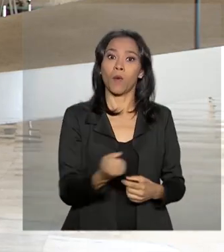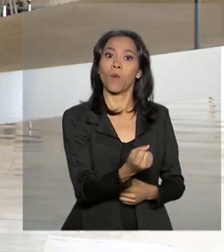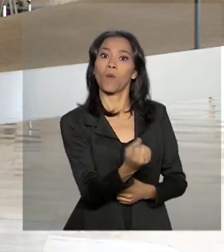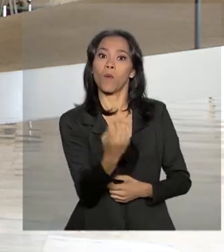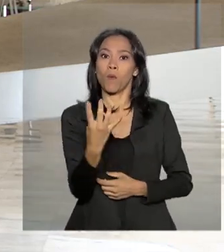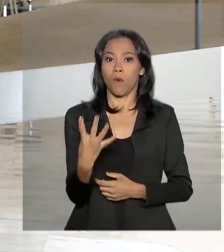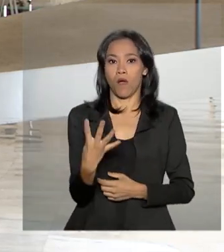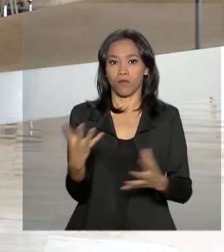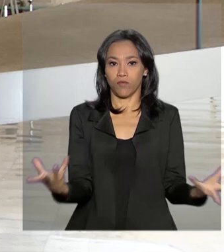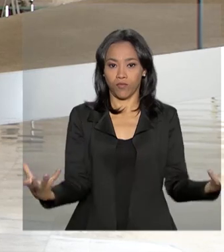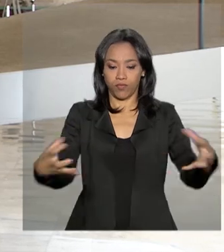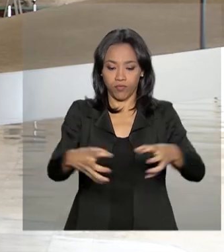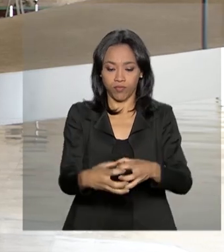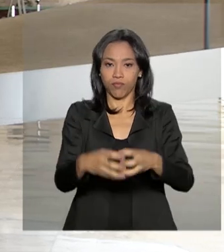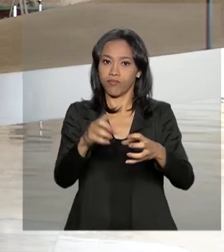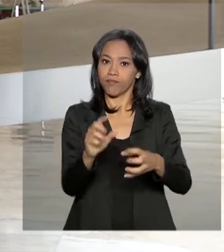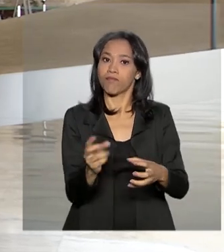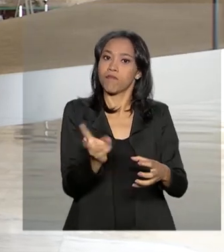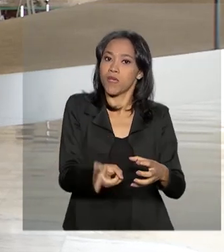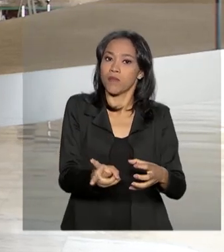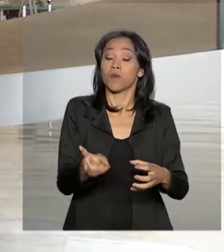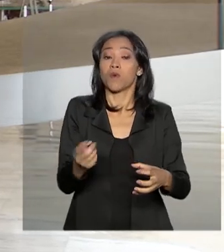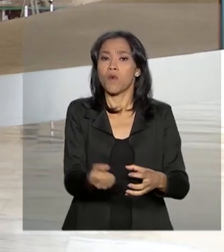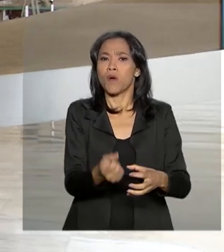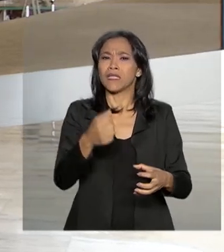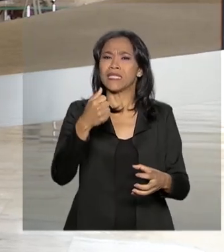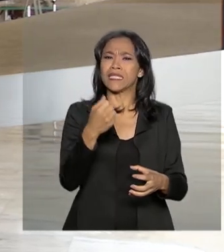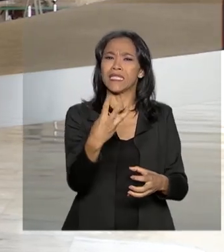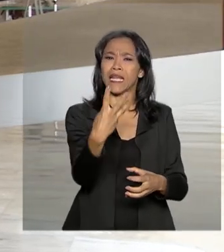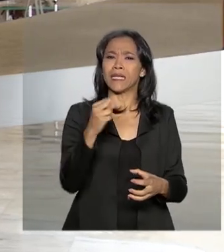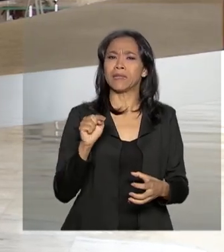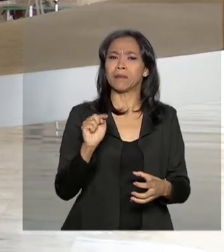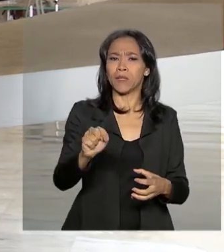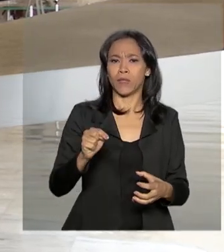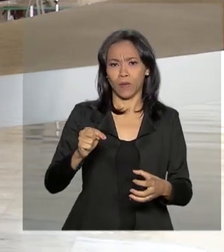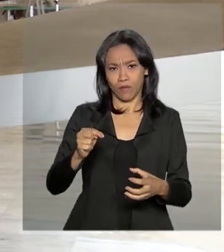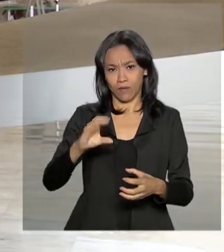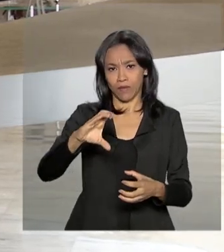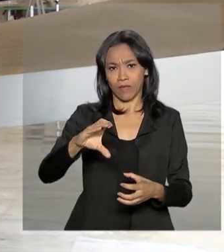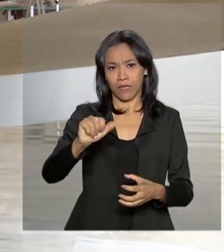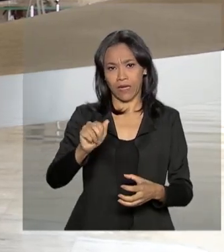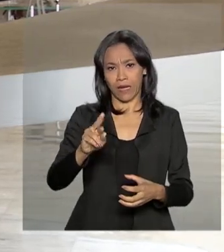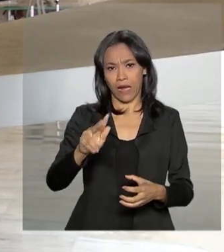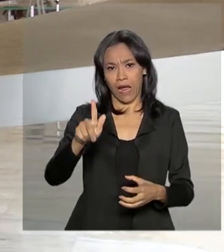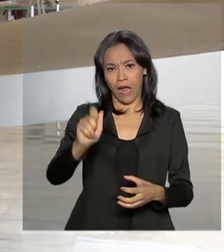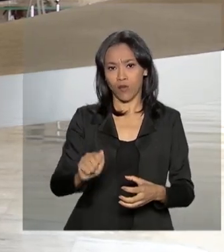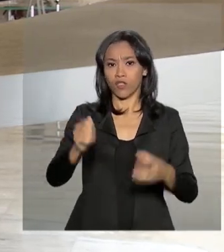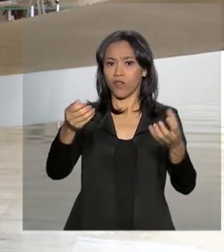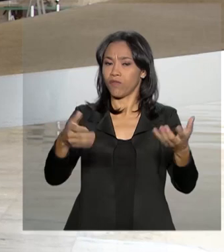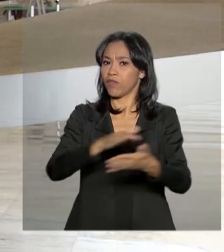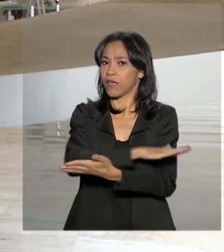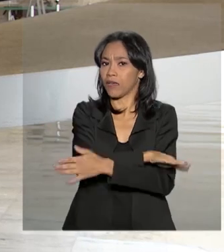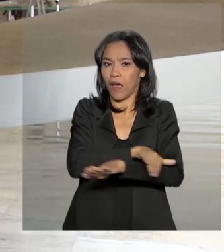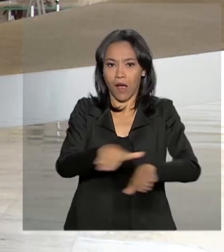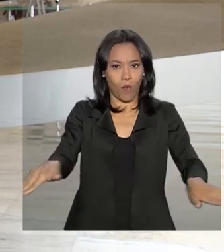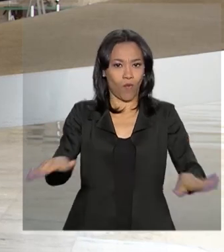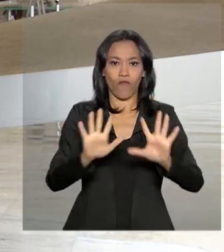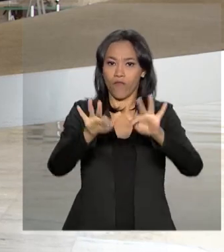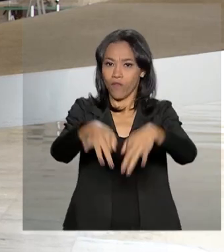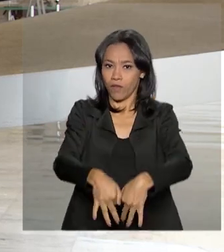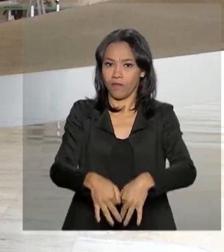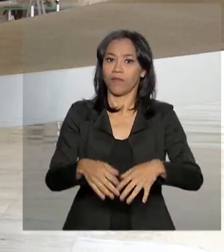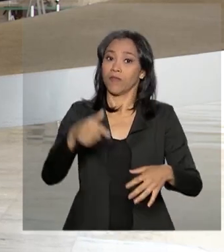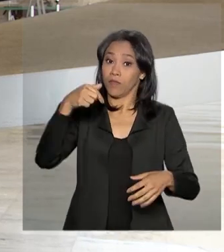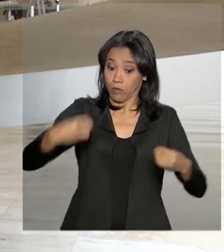pastas. Com isso, quase 3 mil cargos foram extintos na esplanada dos ministérios. A nova estrutura